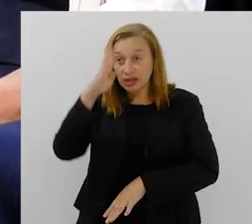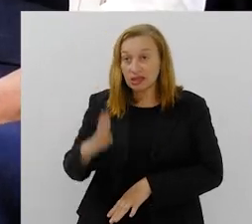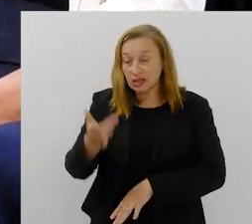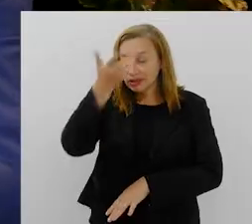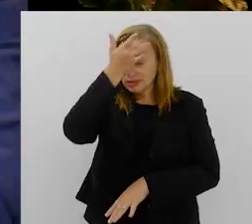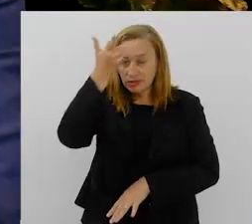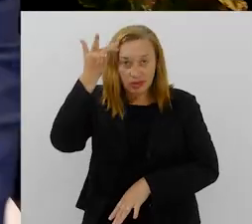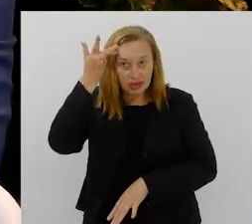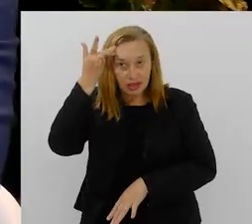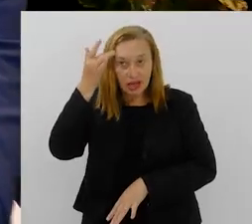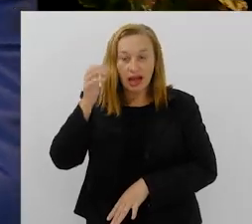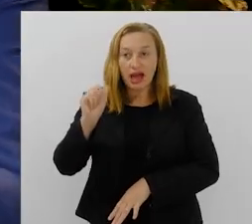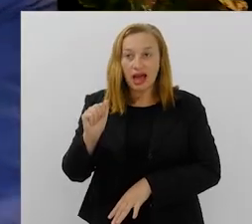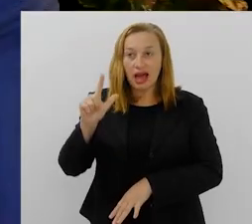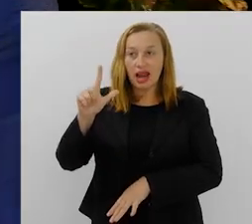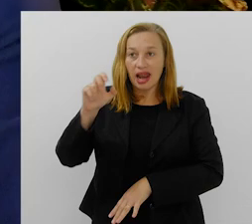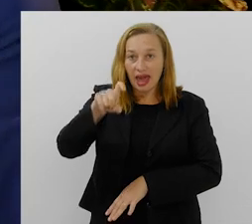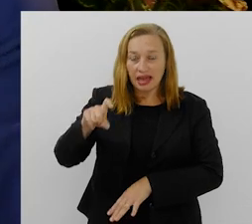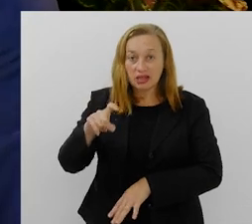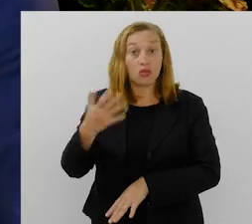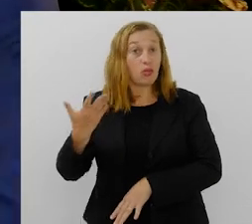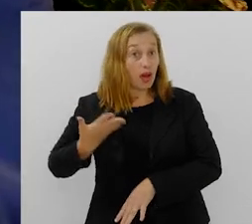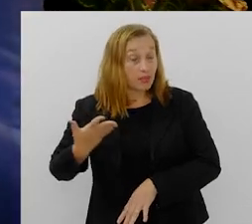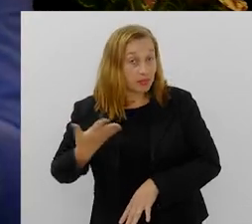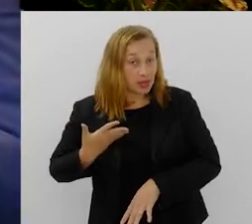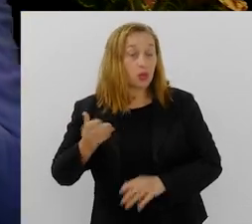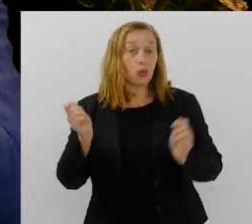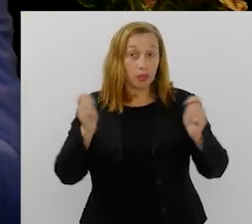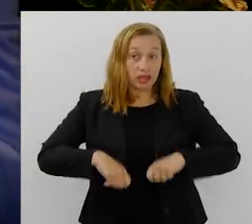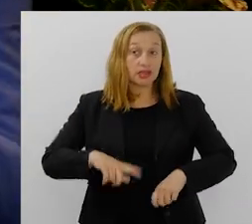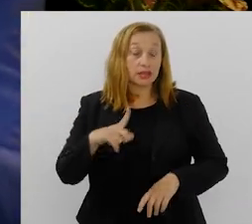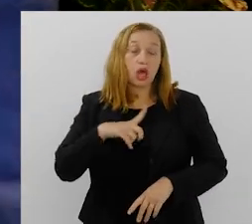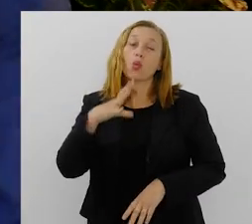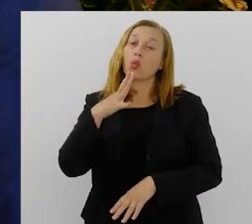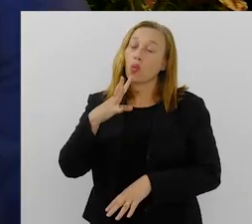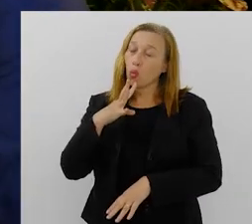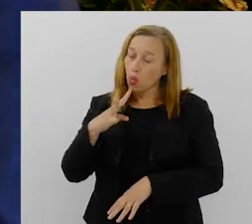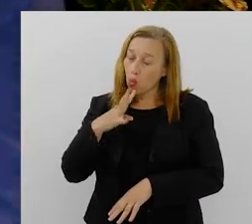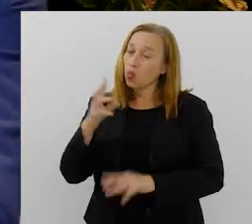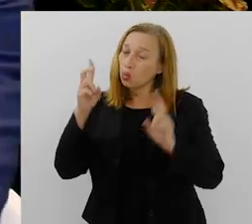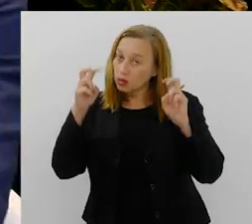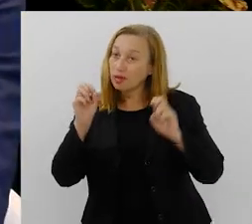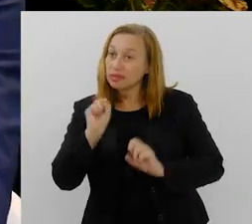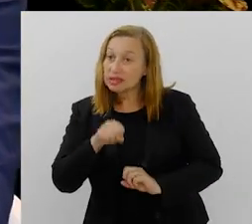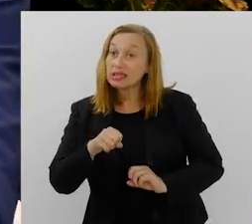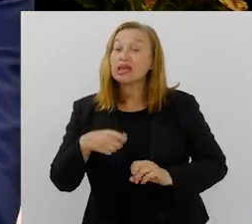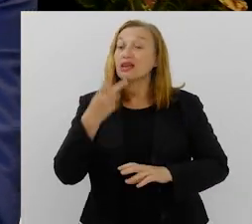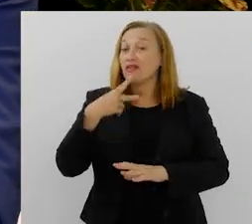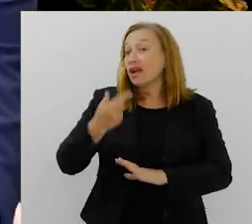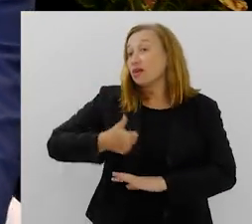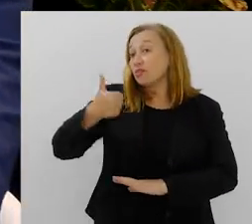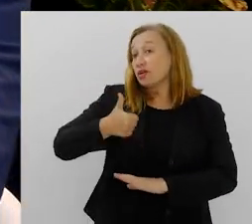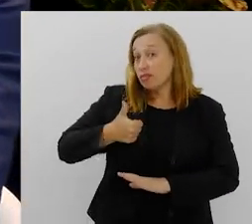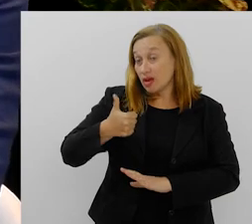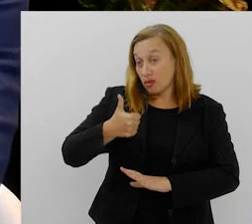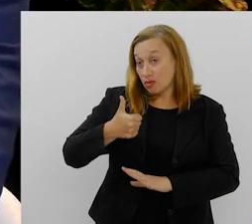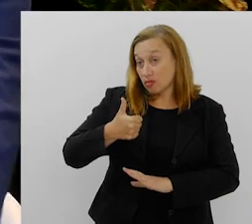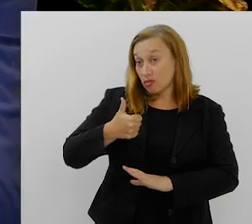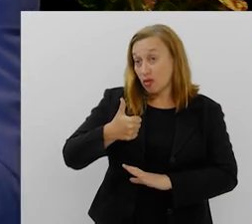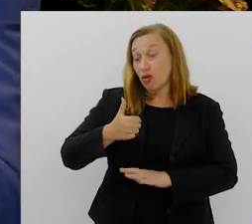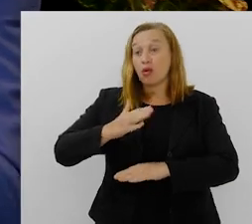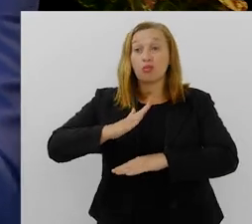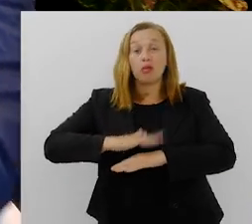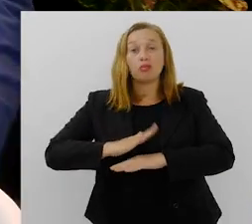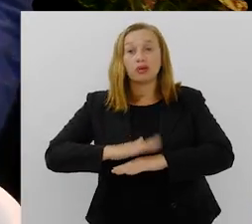Mental, o Alex Ramalho, um amigo que é muito competente, conhecedor desse tema. E a gente falava no primeiro bloco essa